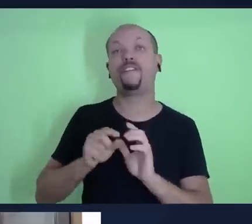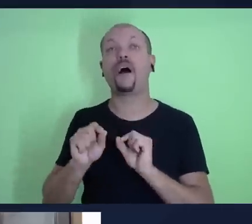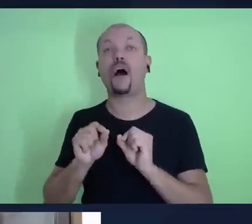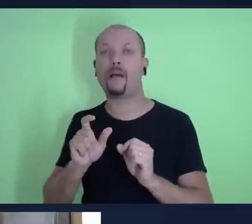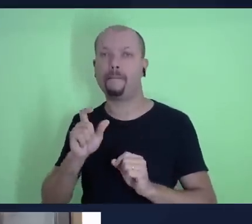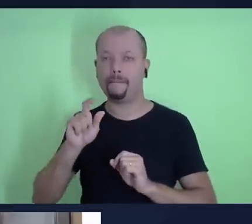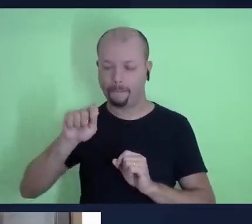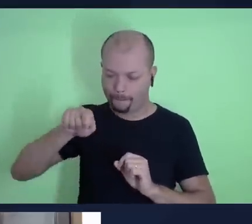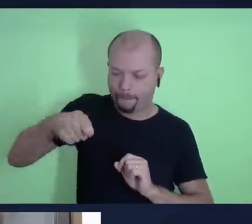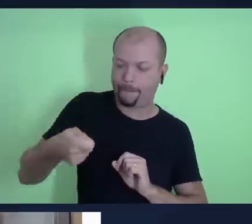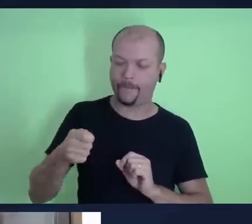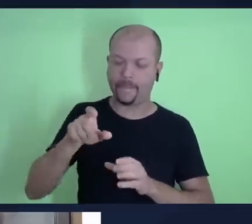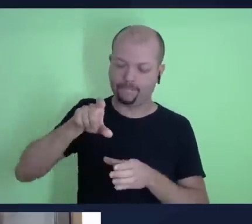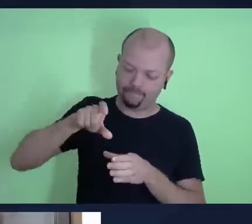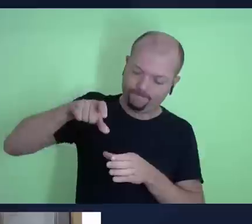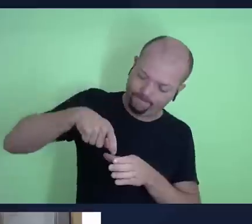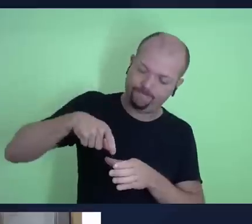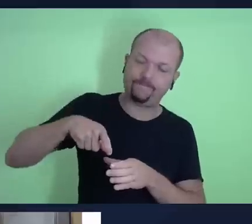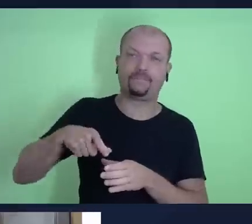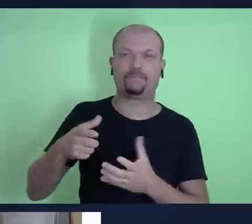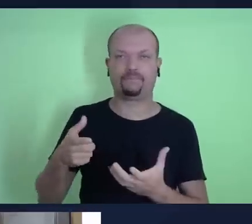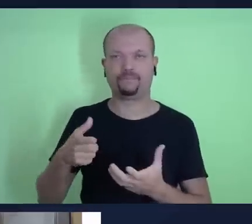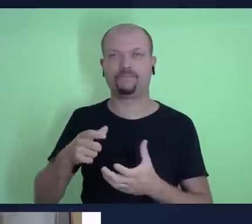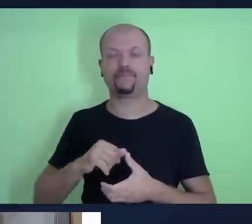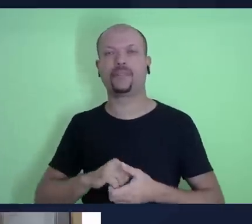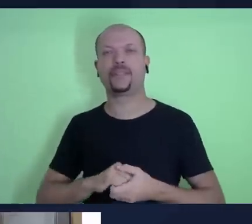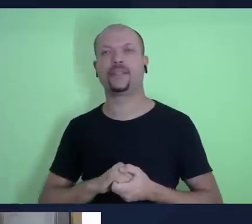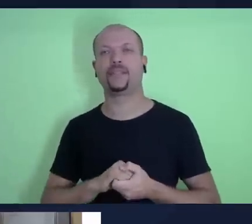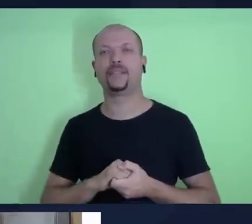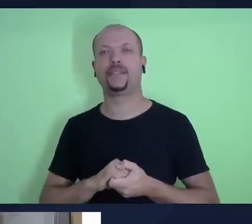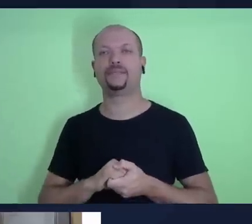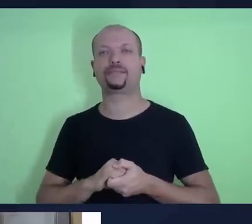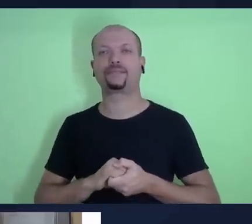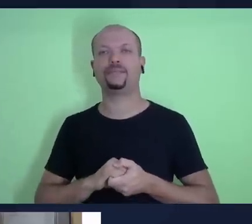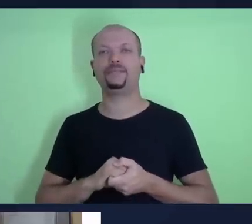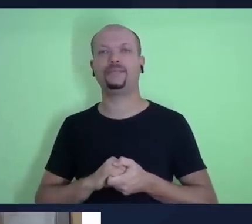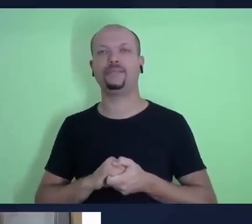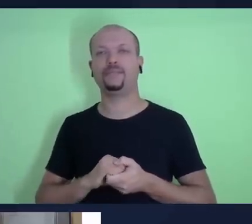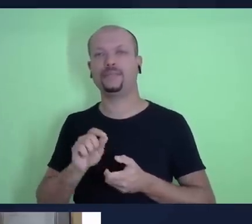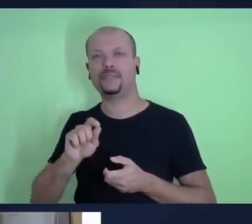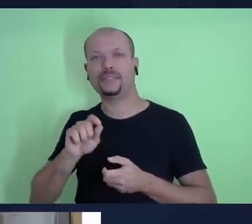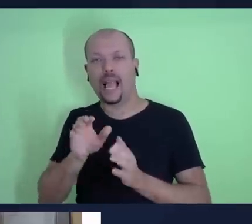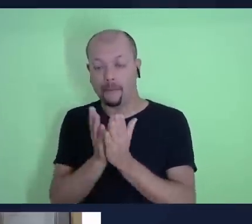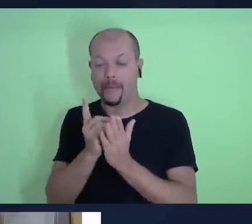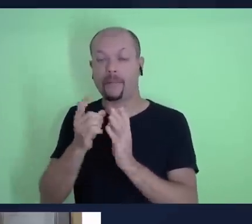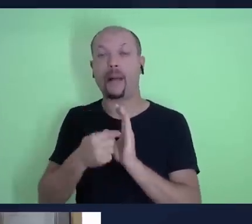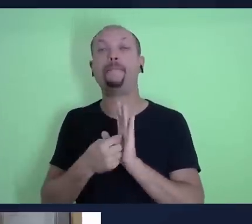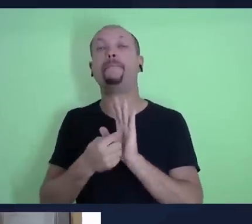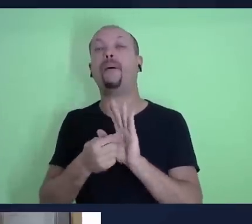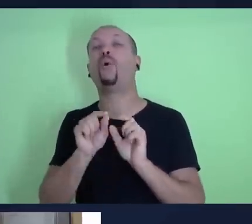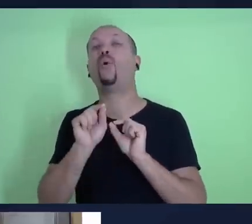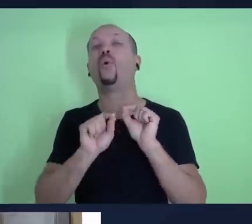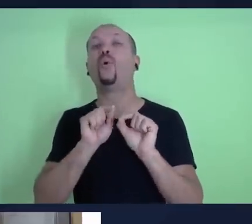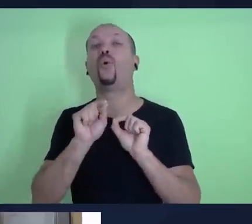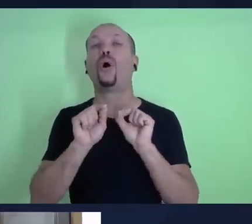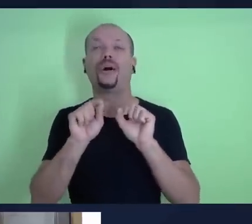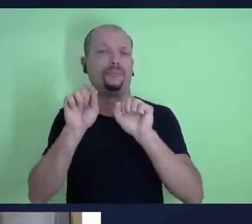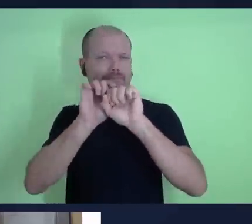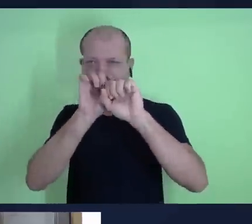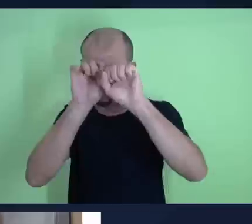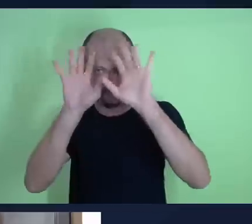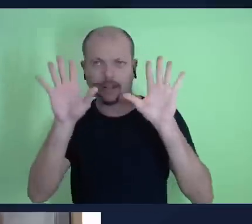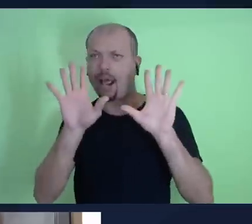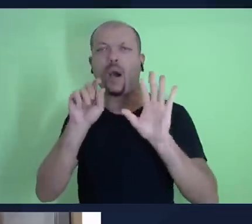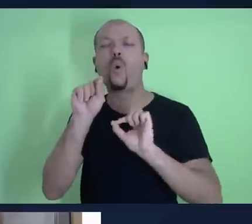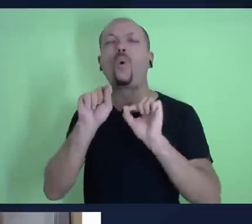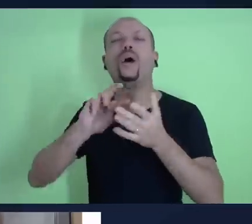dízimo ou dízima, a palavra de Deus também nos indica claramente o que é o